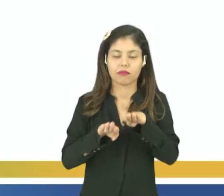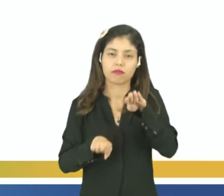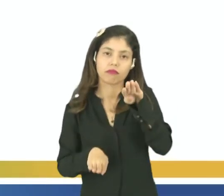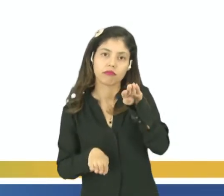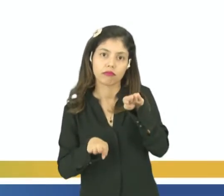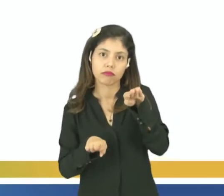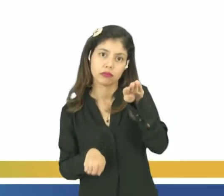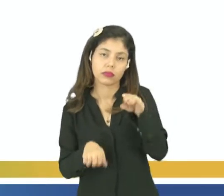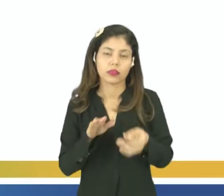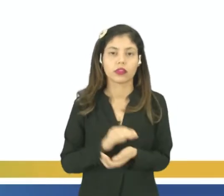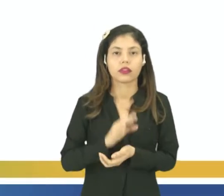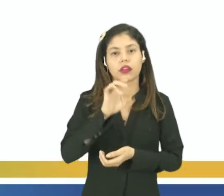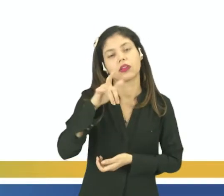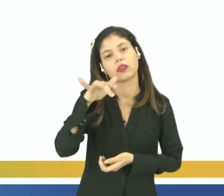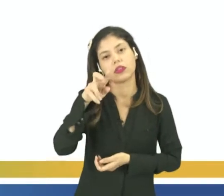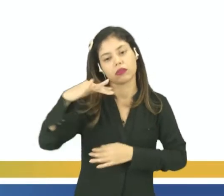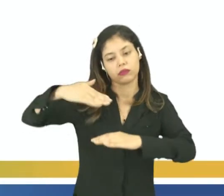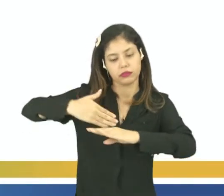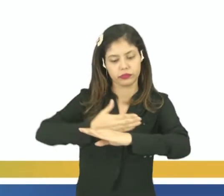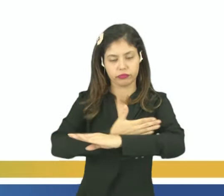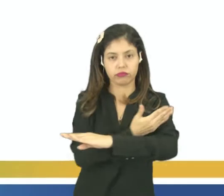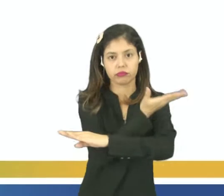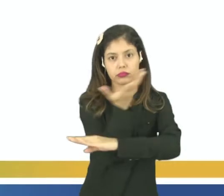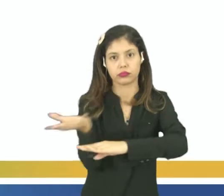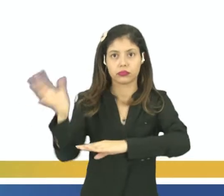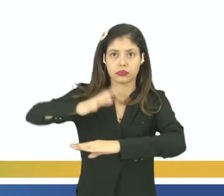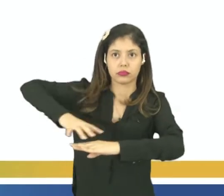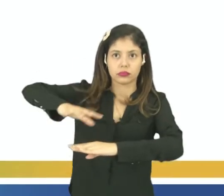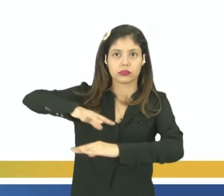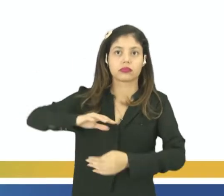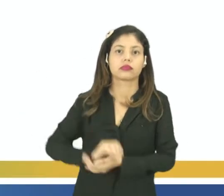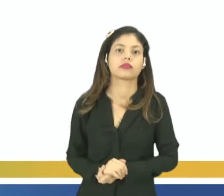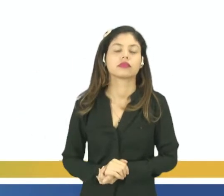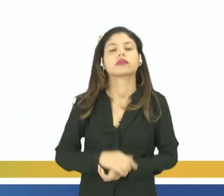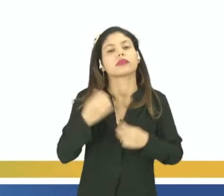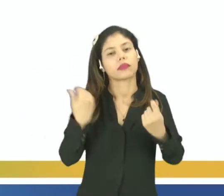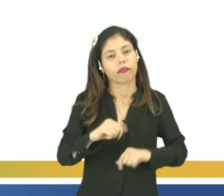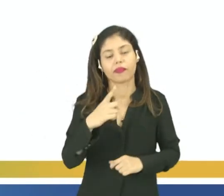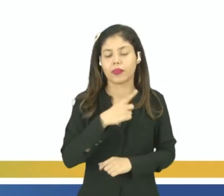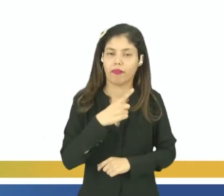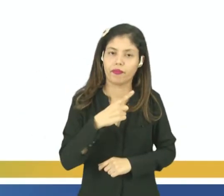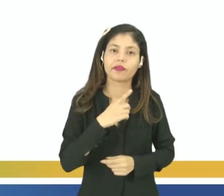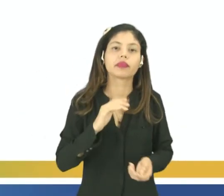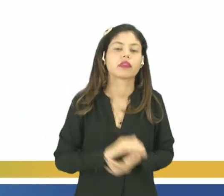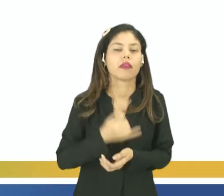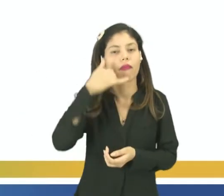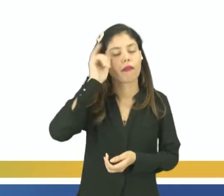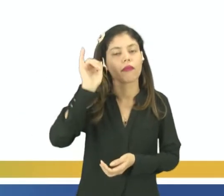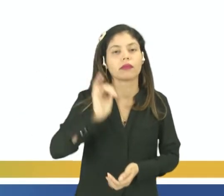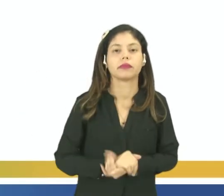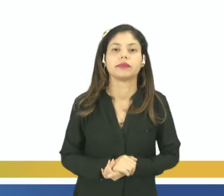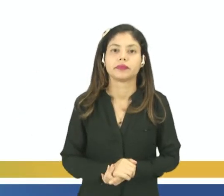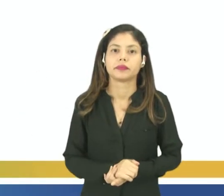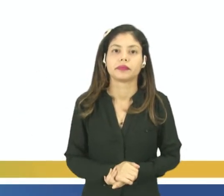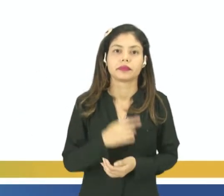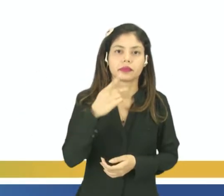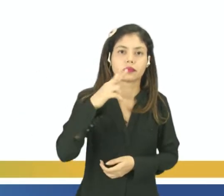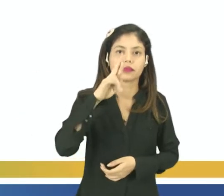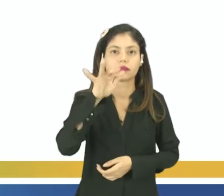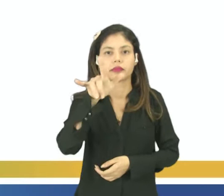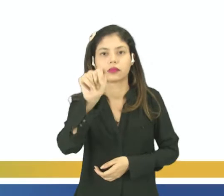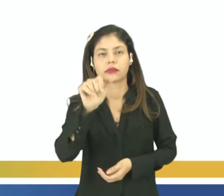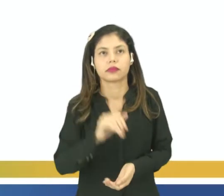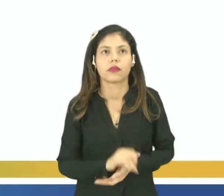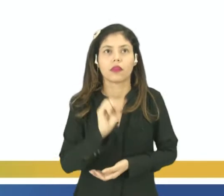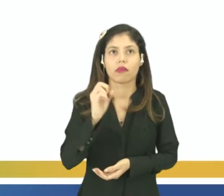foi noticiado não tem muito tempo. O que acontece? Devido o uso de agrotóxicos, né? Para evitar com que certas pragas ou